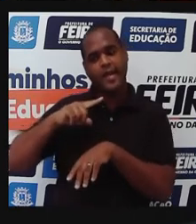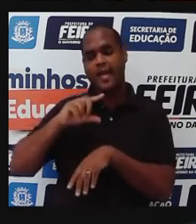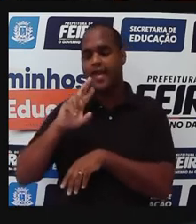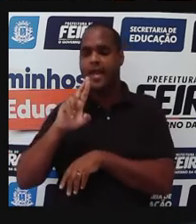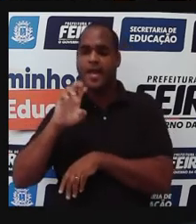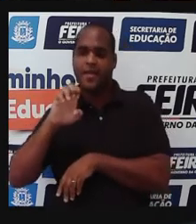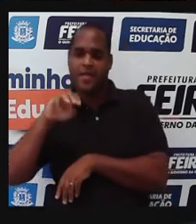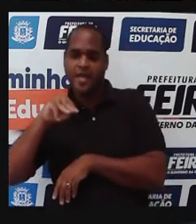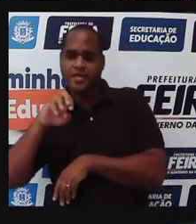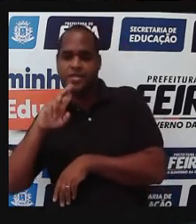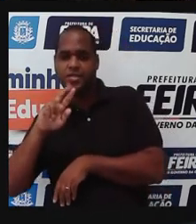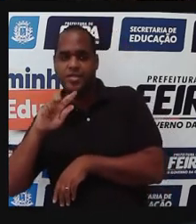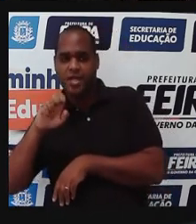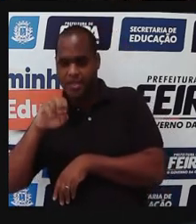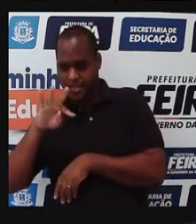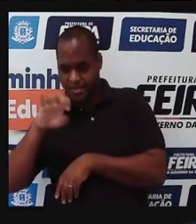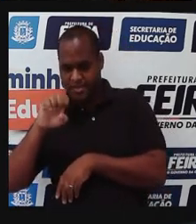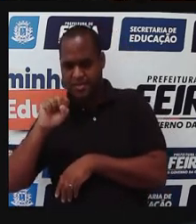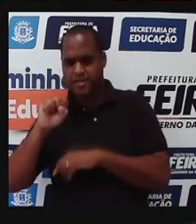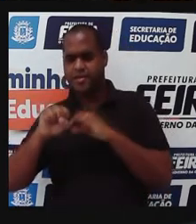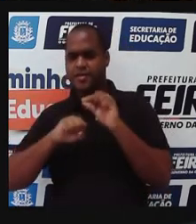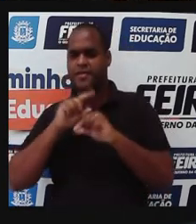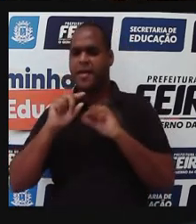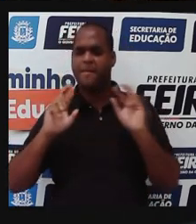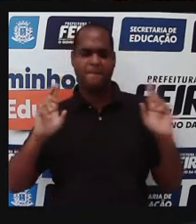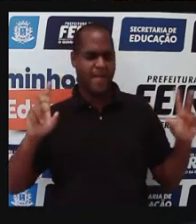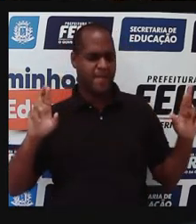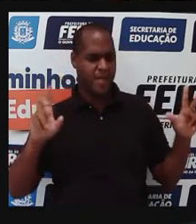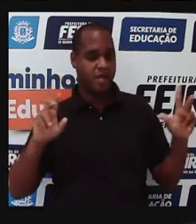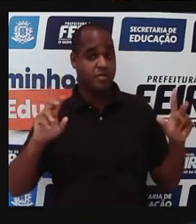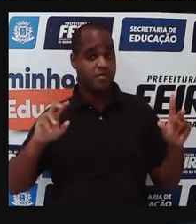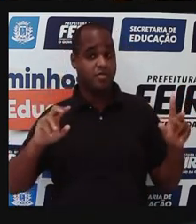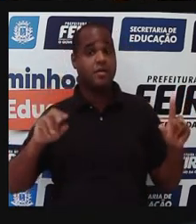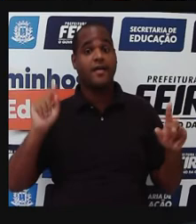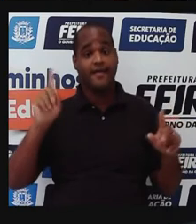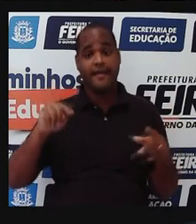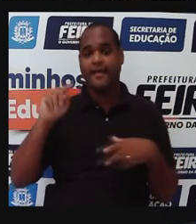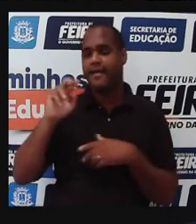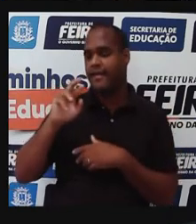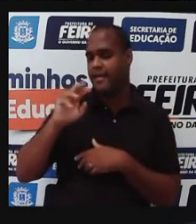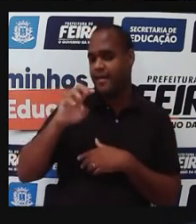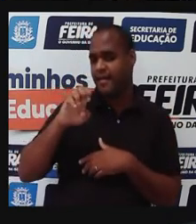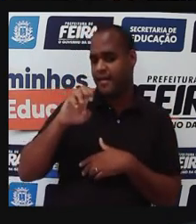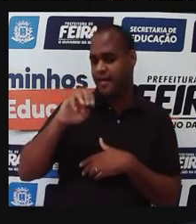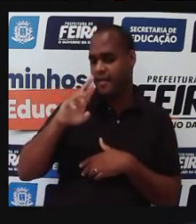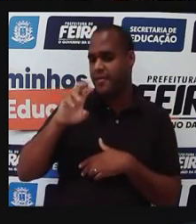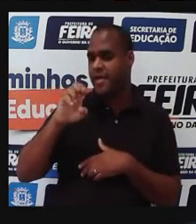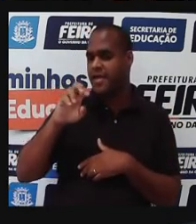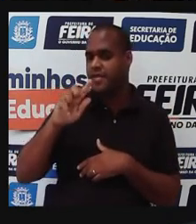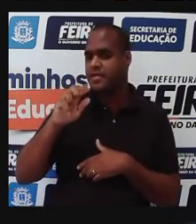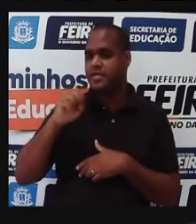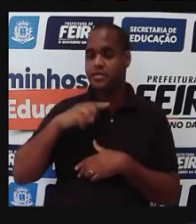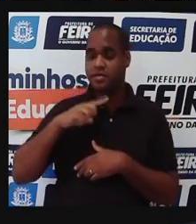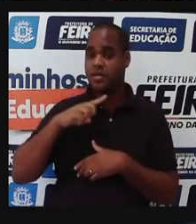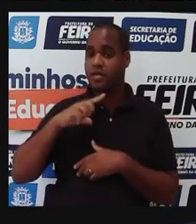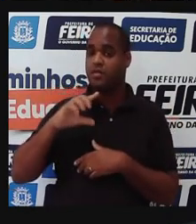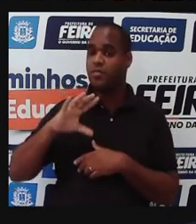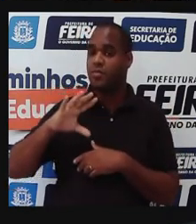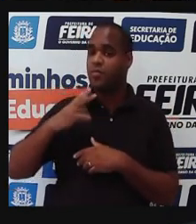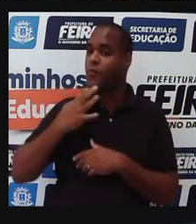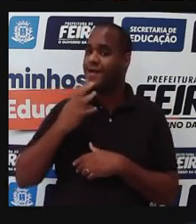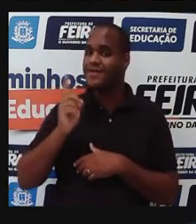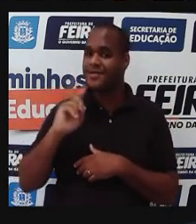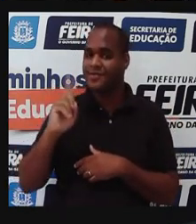e as reemergentes. Qual a diferença? A diferença é que as doenças emergentes são essas que não eram